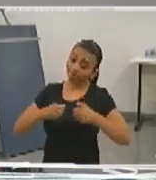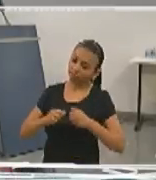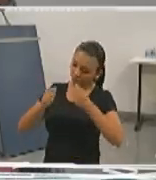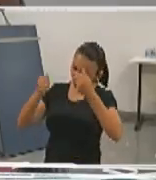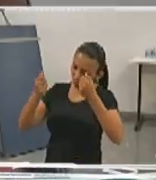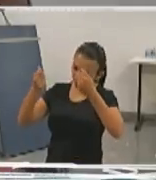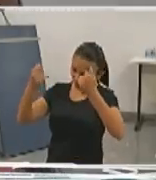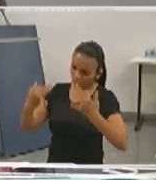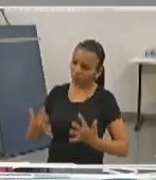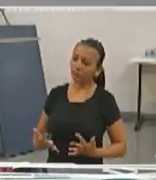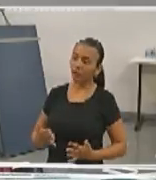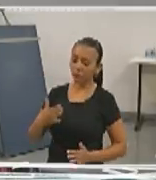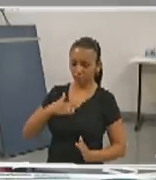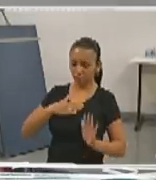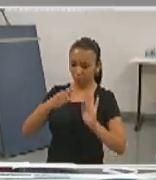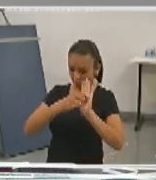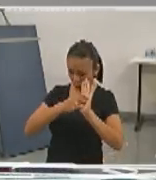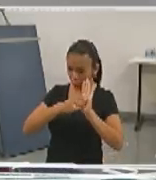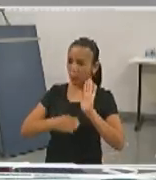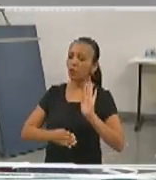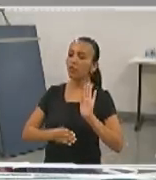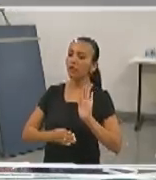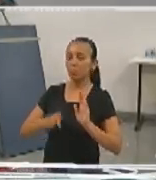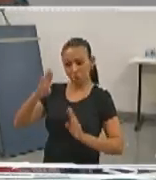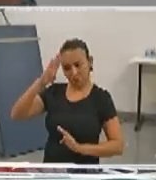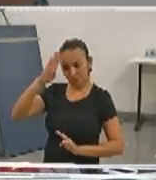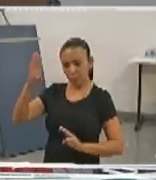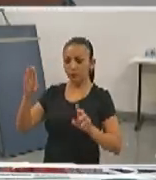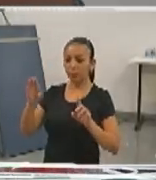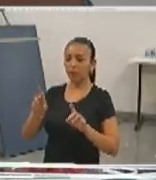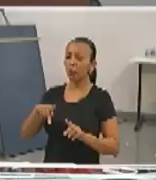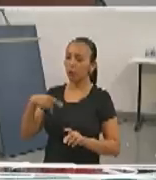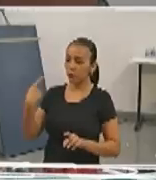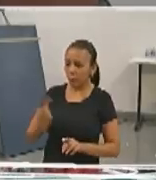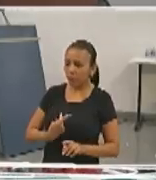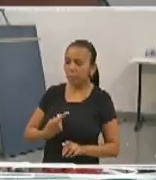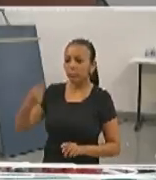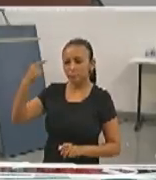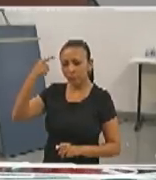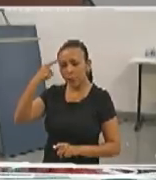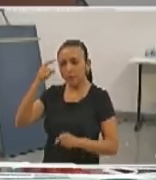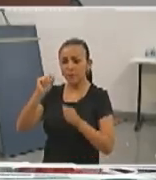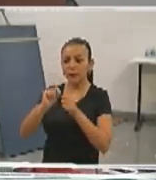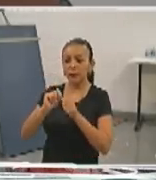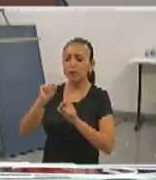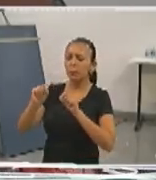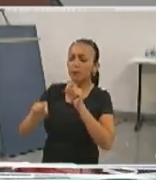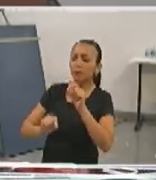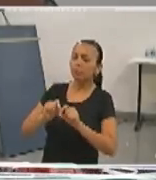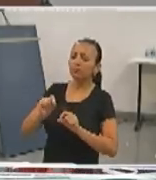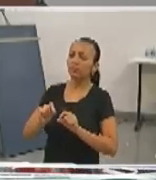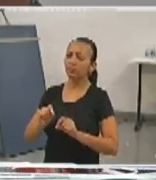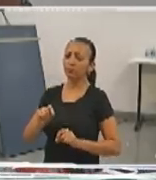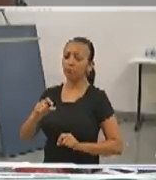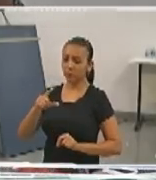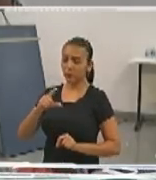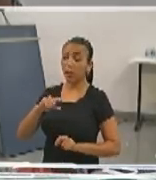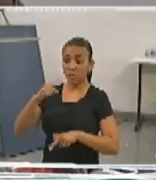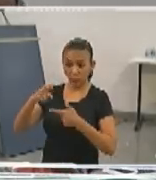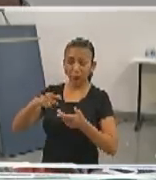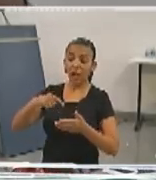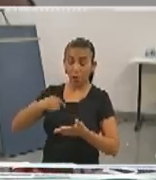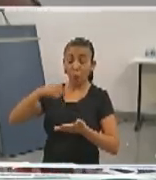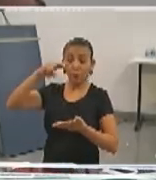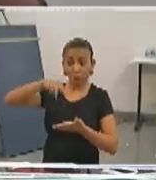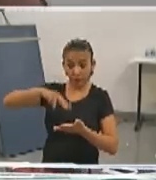Clarice, a nossa proposta, principalmente da... que a gente pensa em fazer, tem uma... Eu vou ler, porque eu